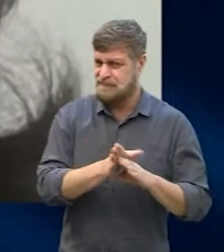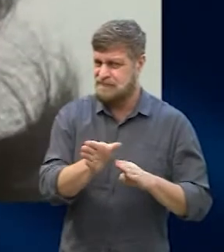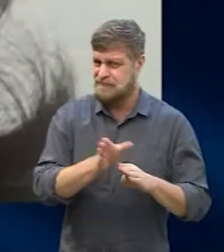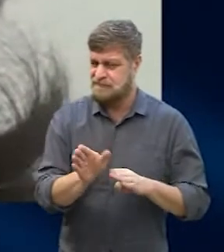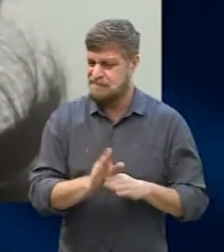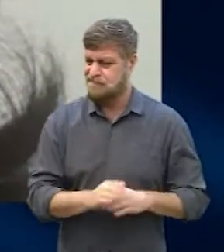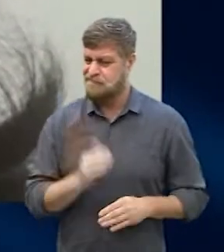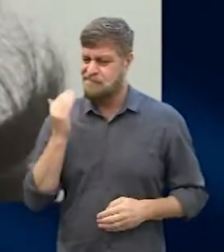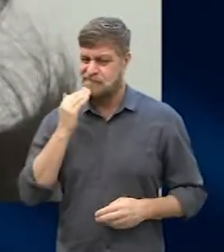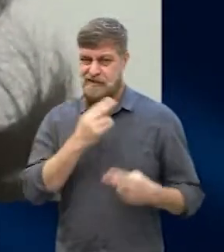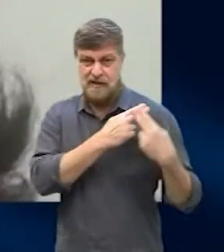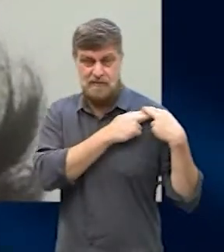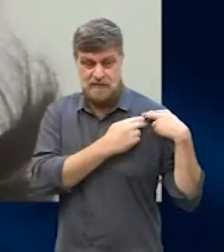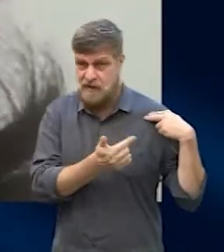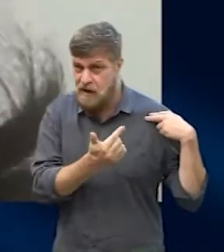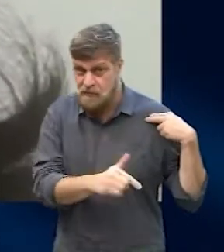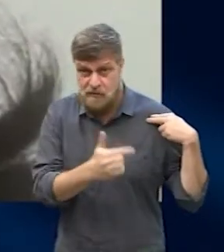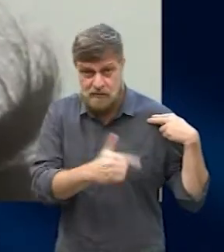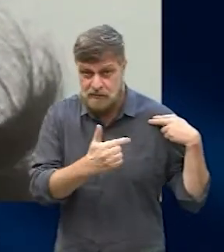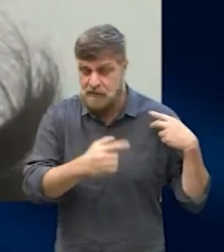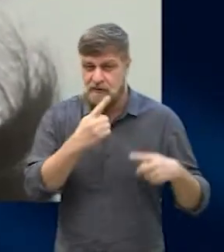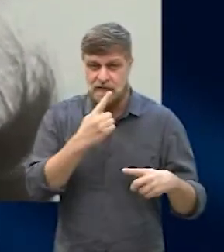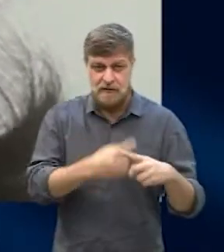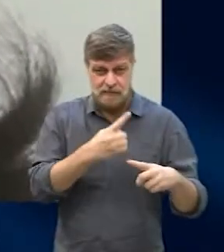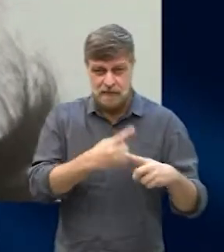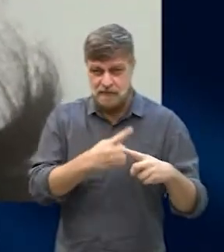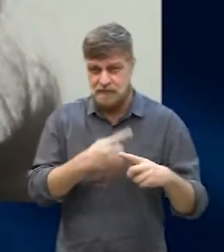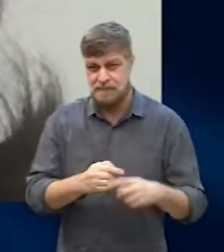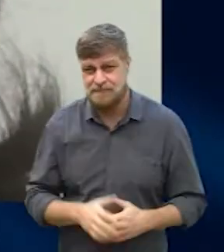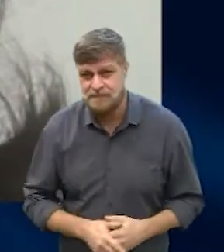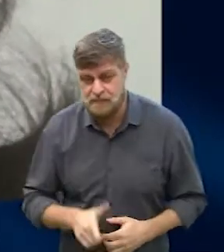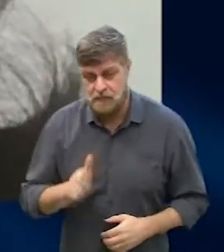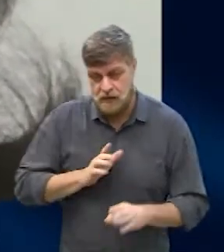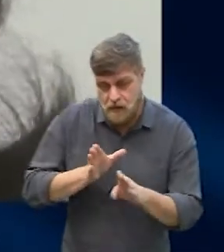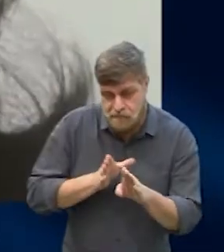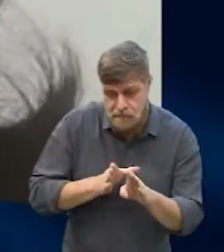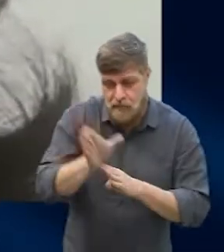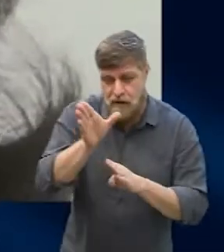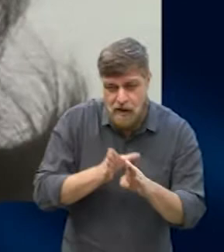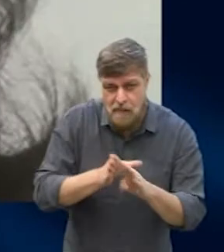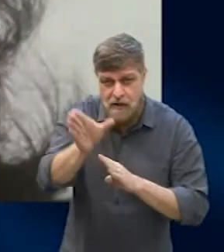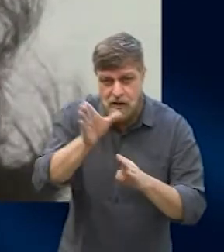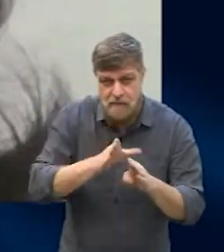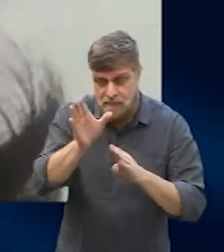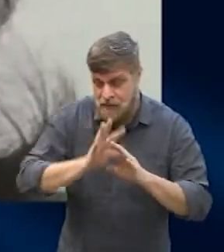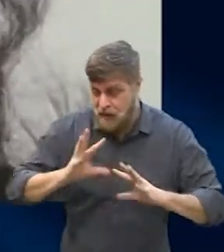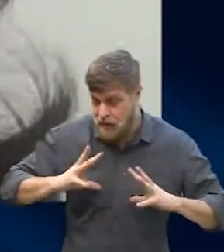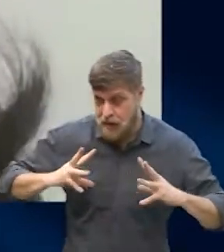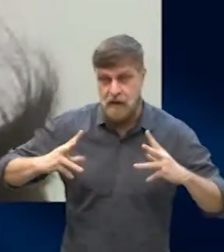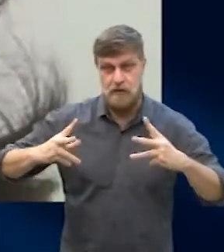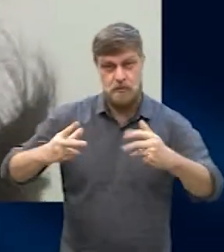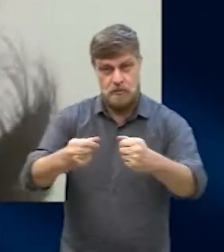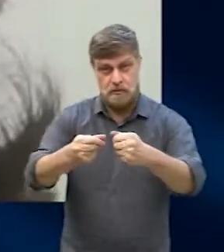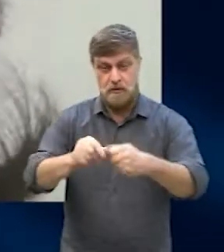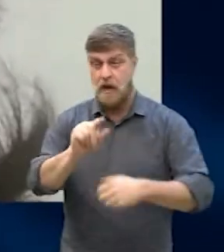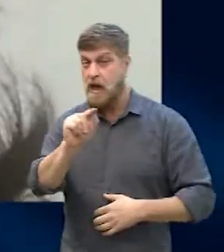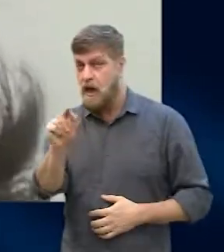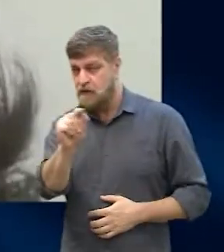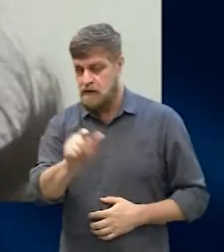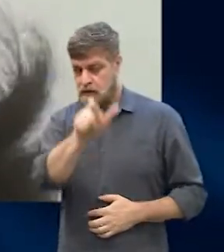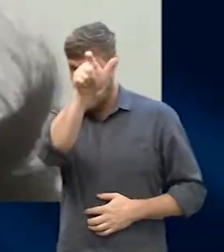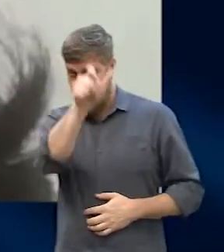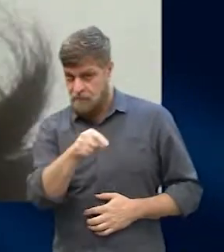bastante irresponsável, porque se a orientação que é feita de uma forma geral para a sociedade